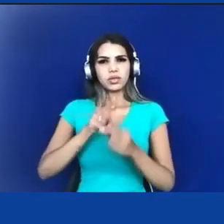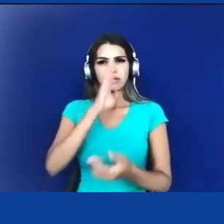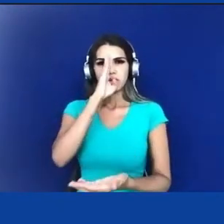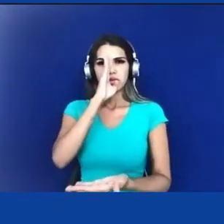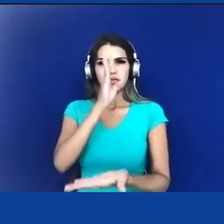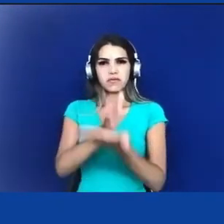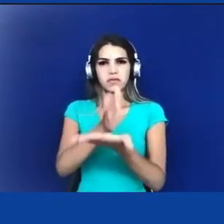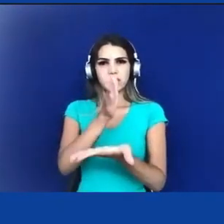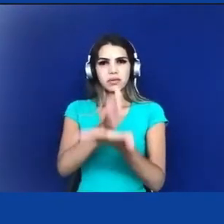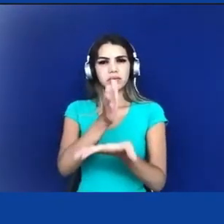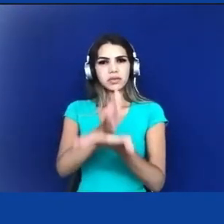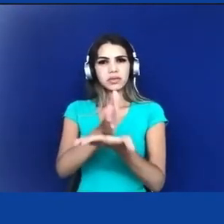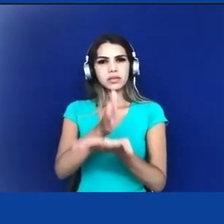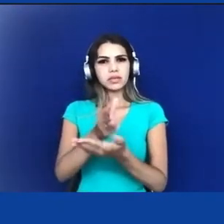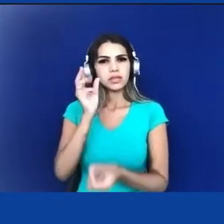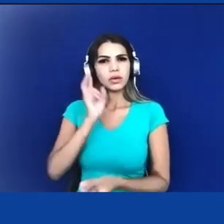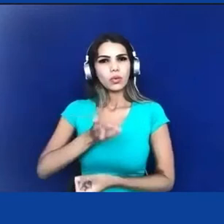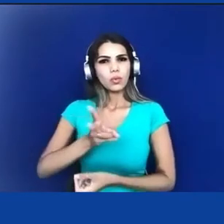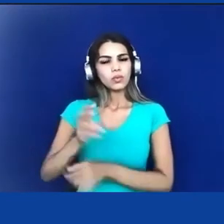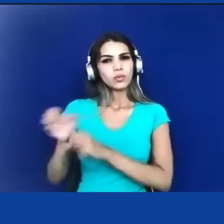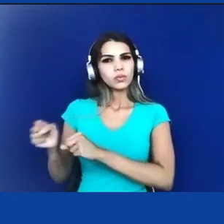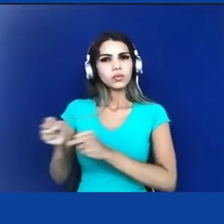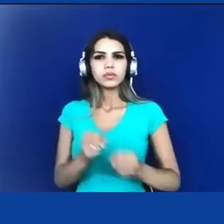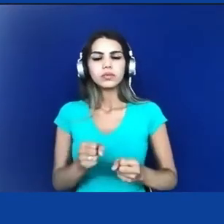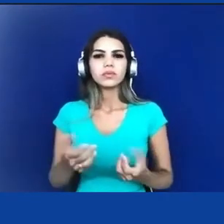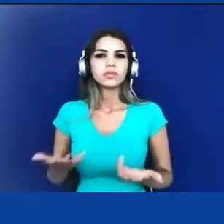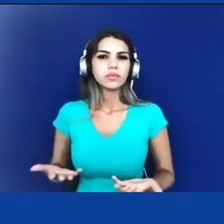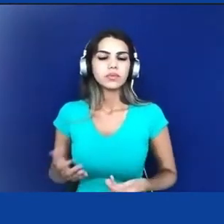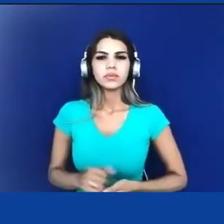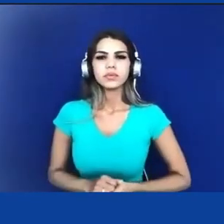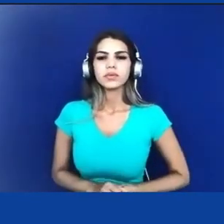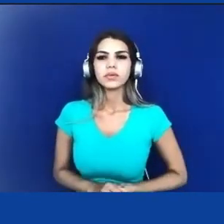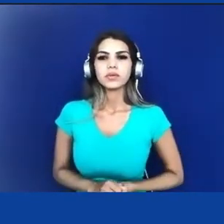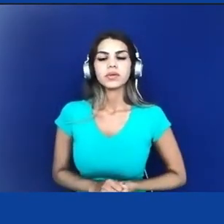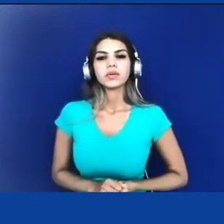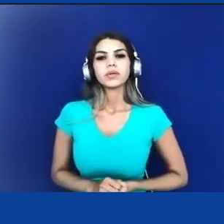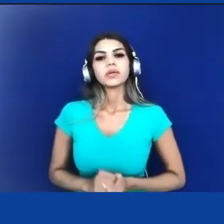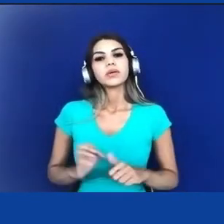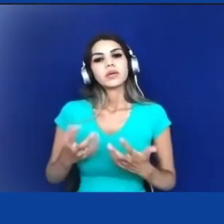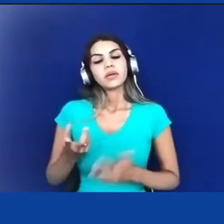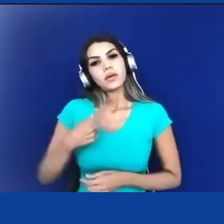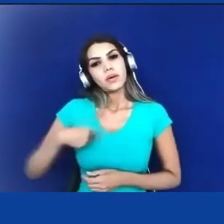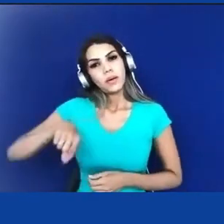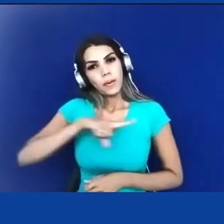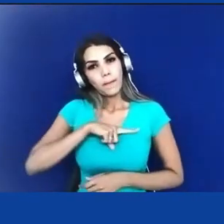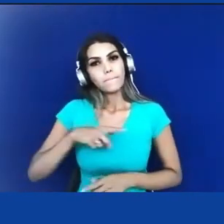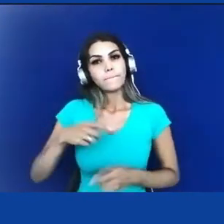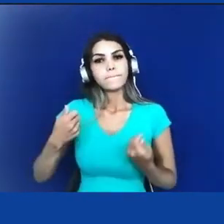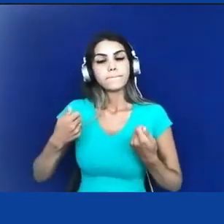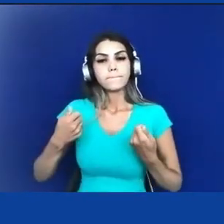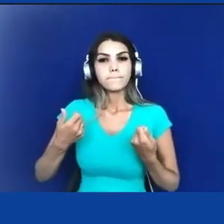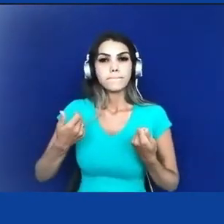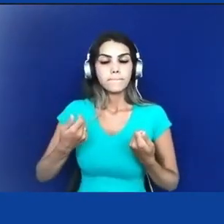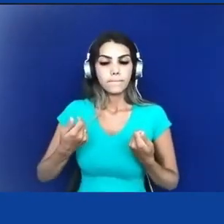bom e seguindo então eu gostaria de trazer também aí o